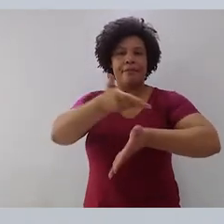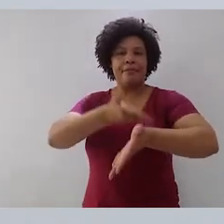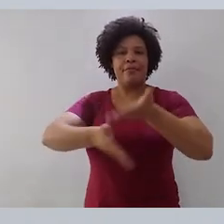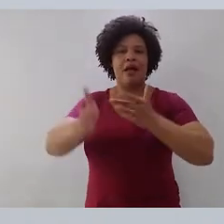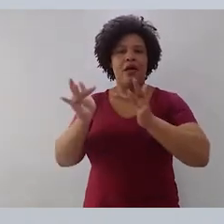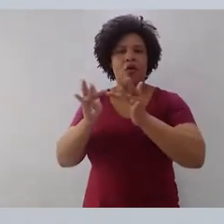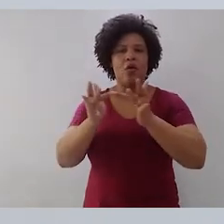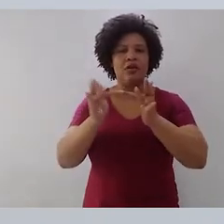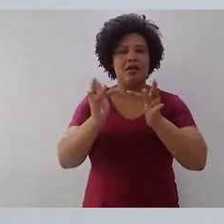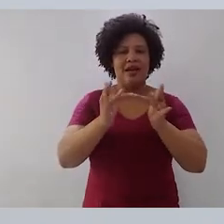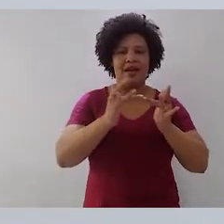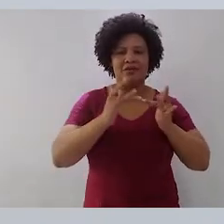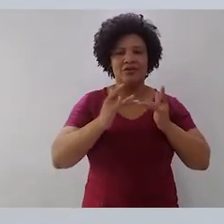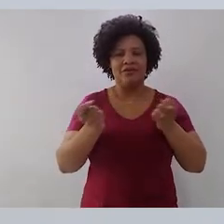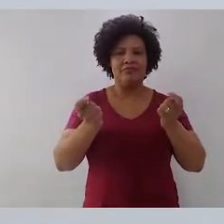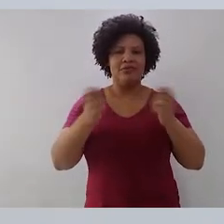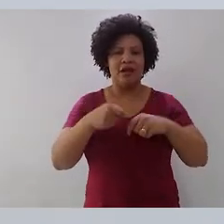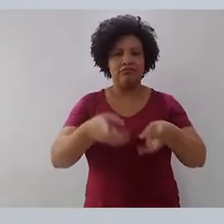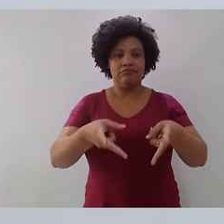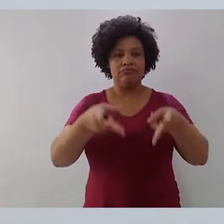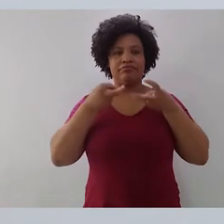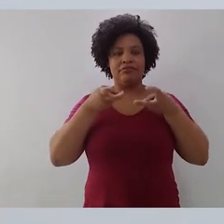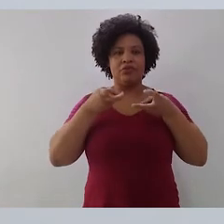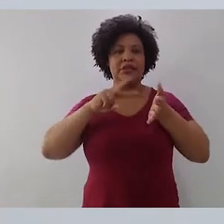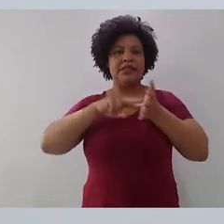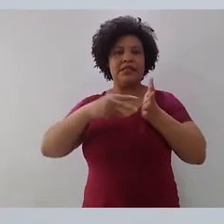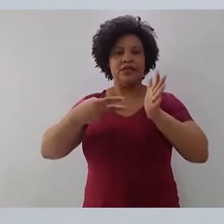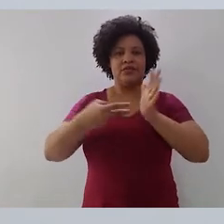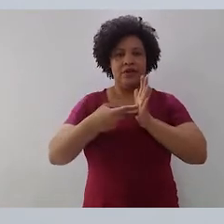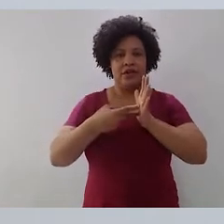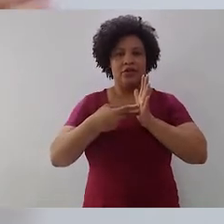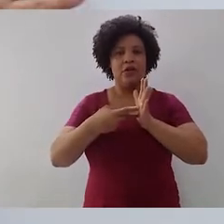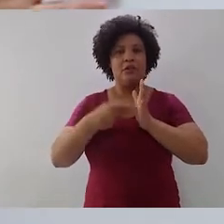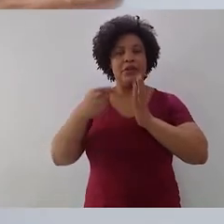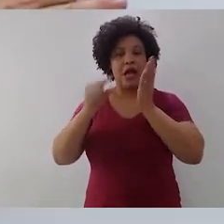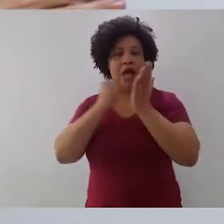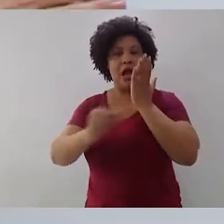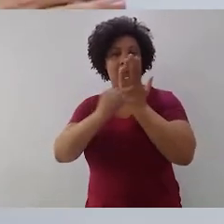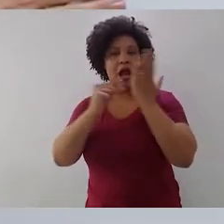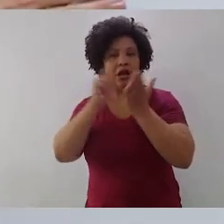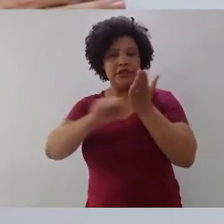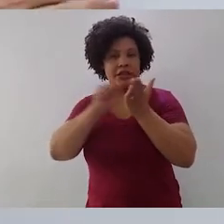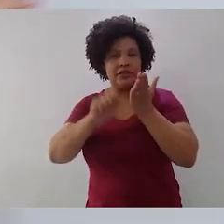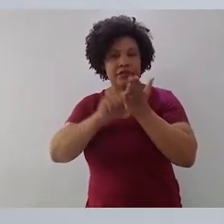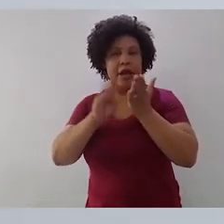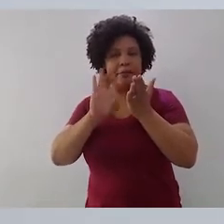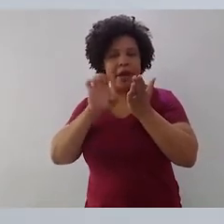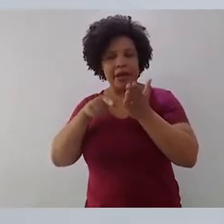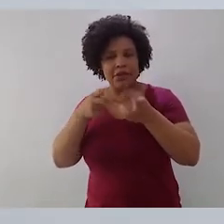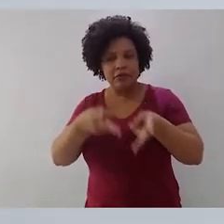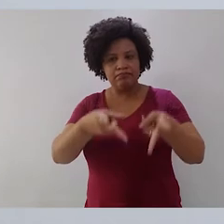conotações. Um escritor precisa de estar atento a isso para escrever bem. Mas estudar as palavras em si